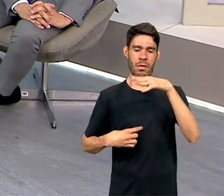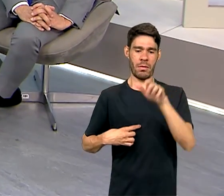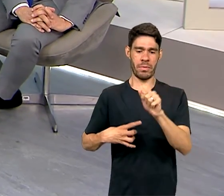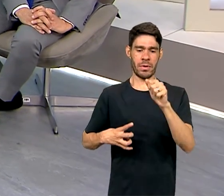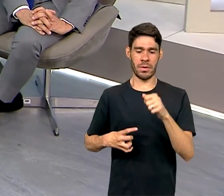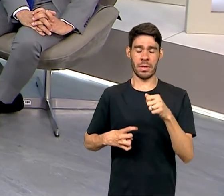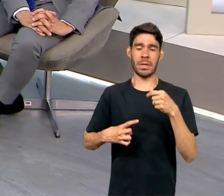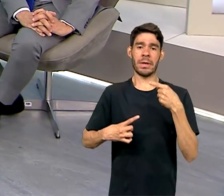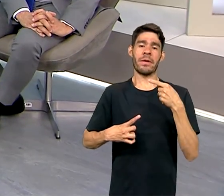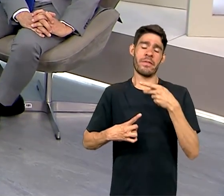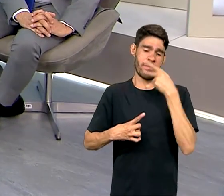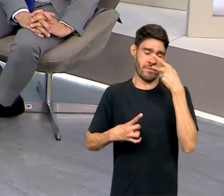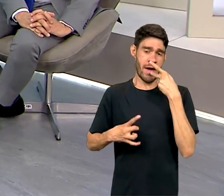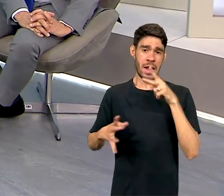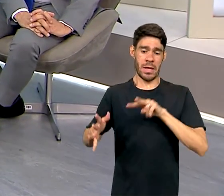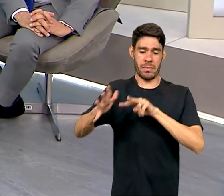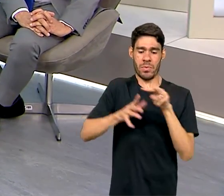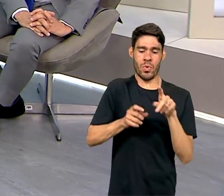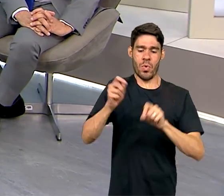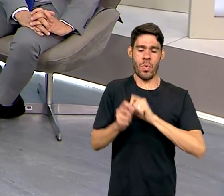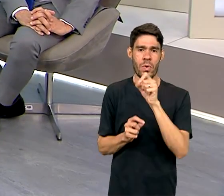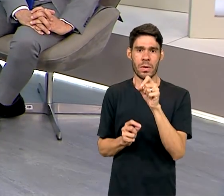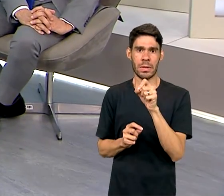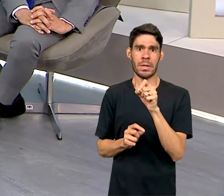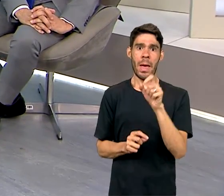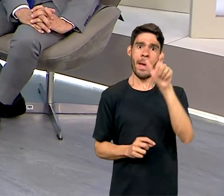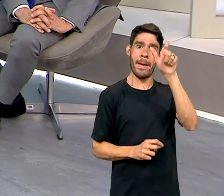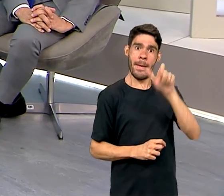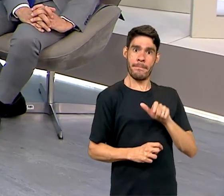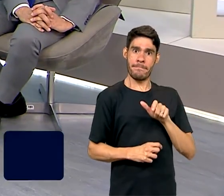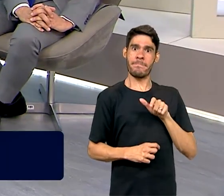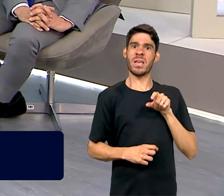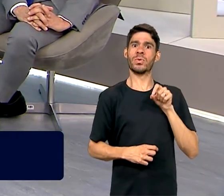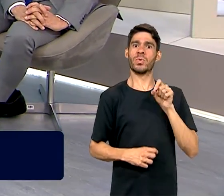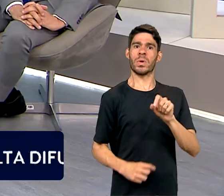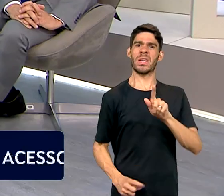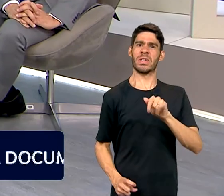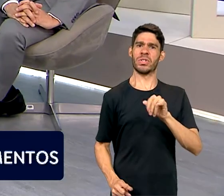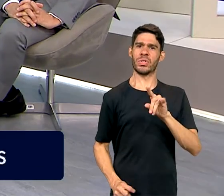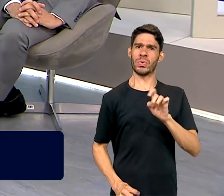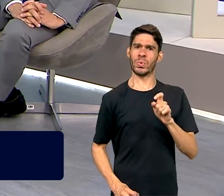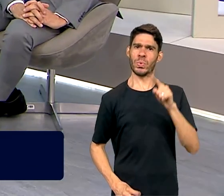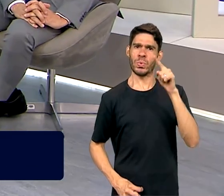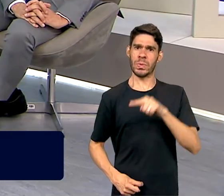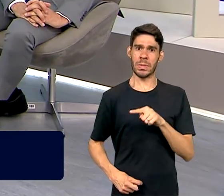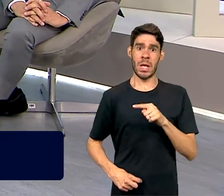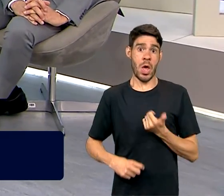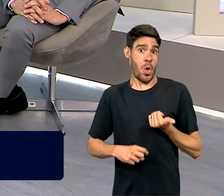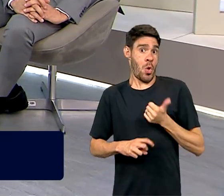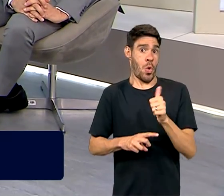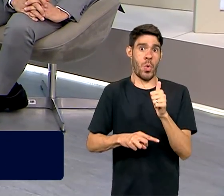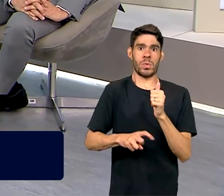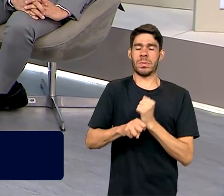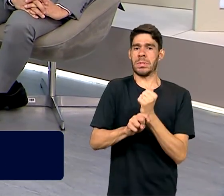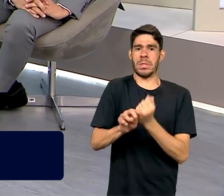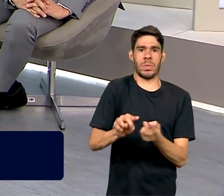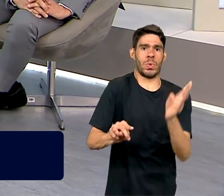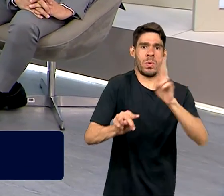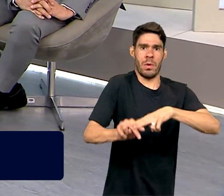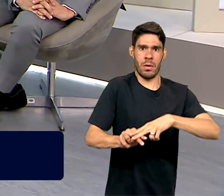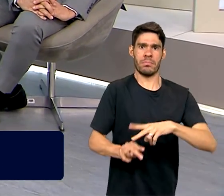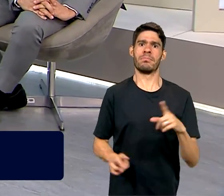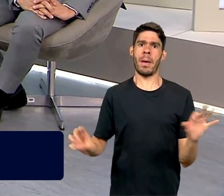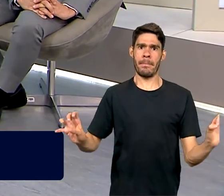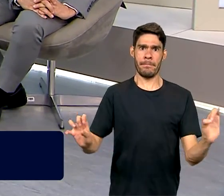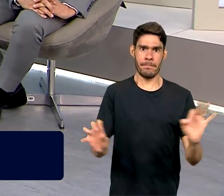E nós tratamos nessa semana o caso de uma pessoa, o Gildê, que ficou 11 anos preso e quando